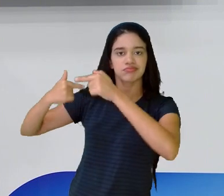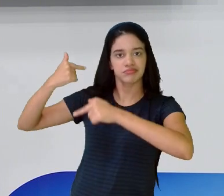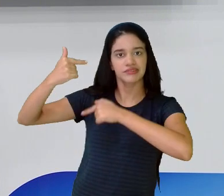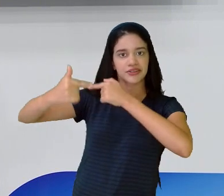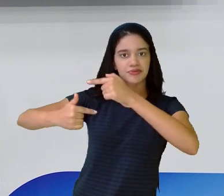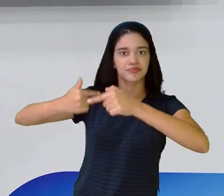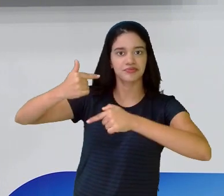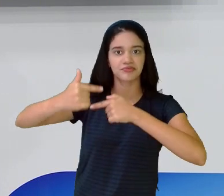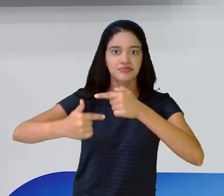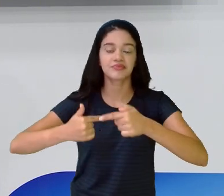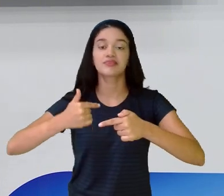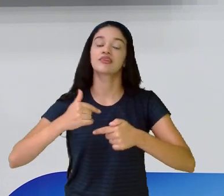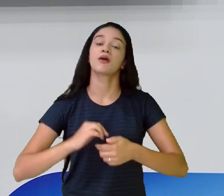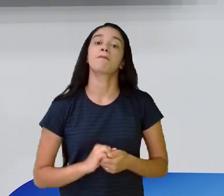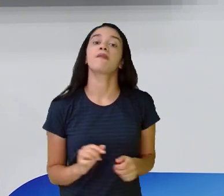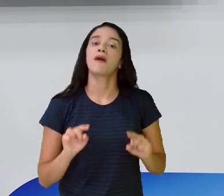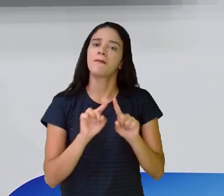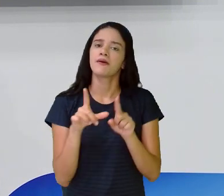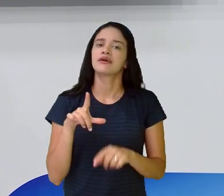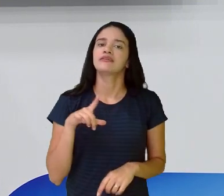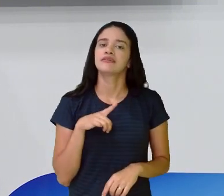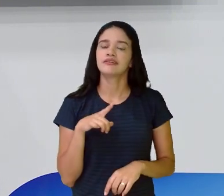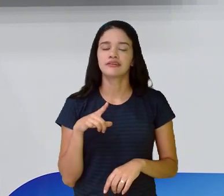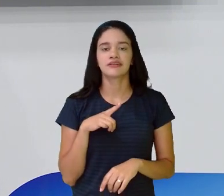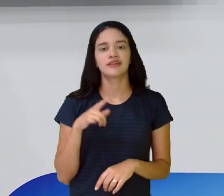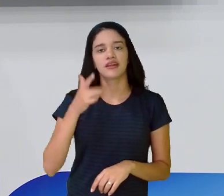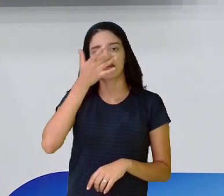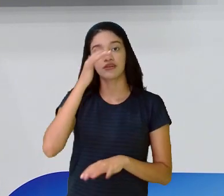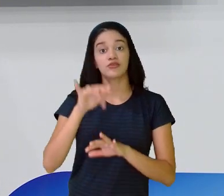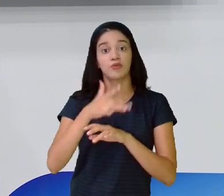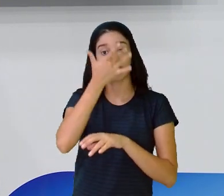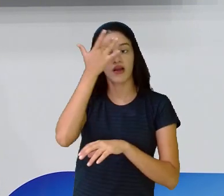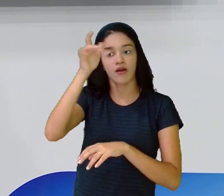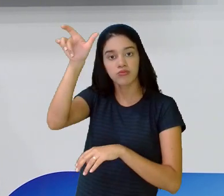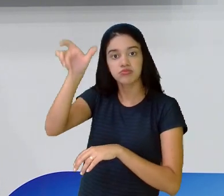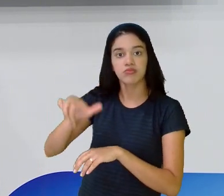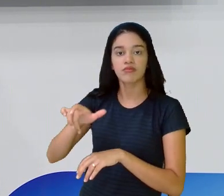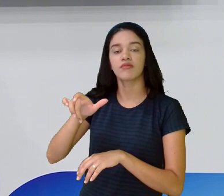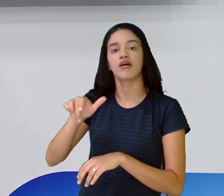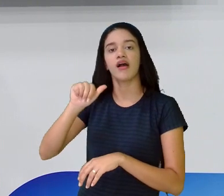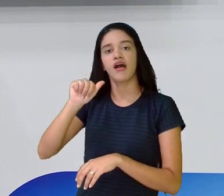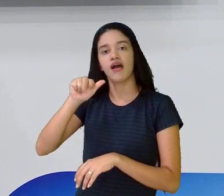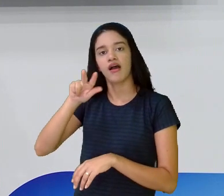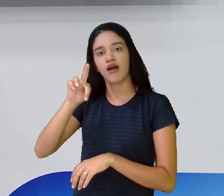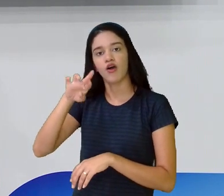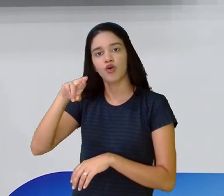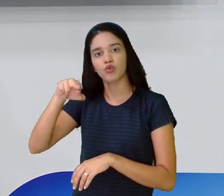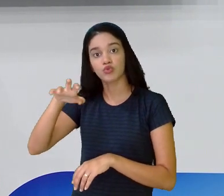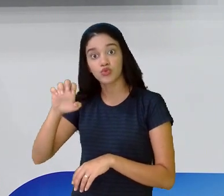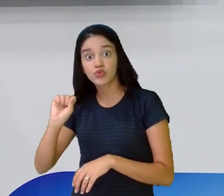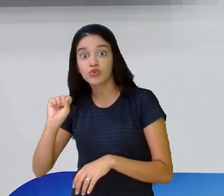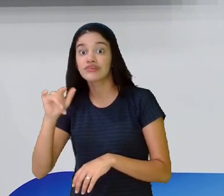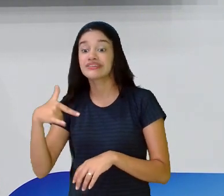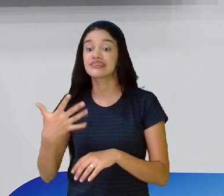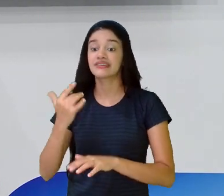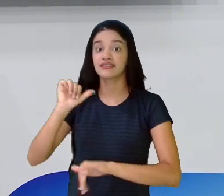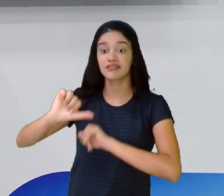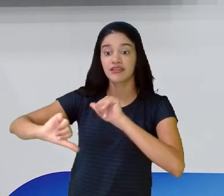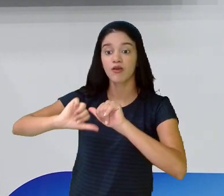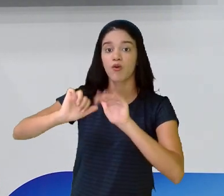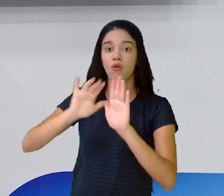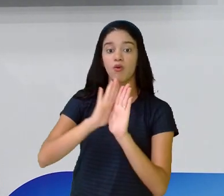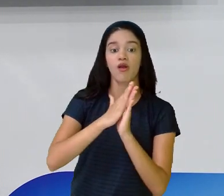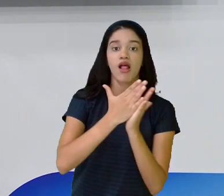contados verbalmente. Mas existe alguns autores que transformaram isso em livro, esses contos em livro.